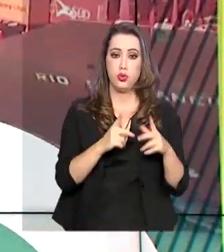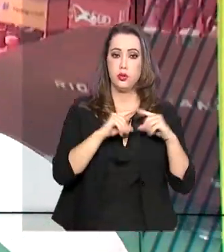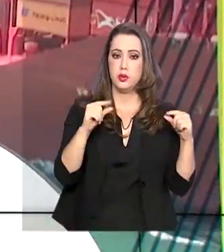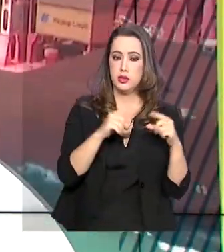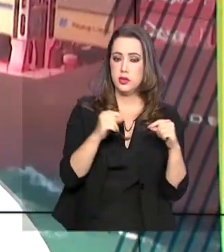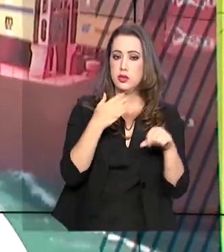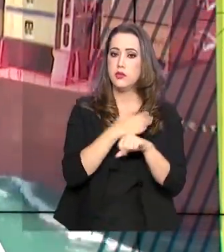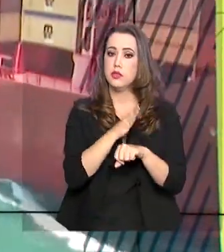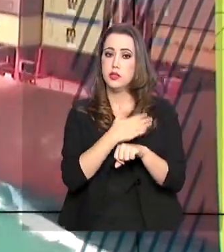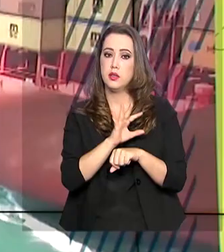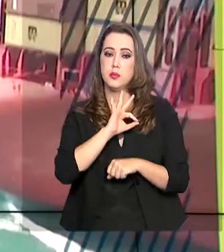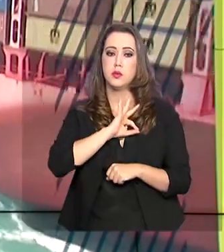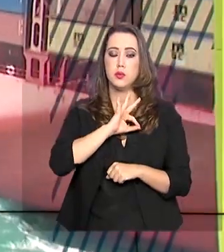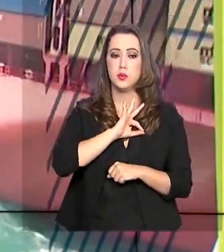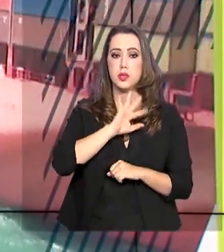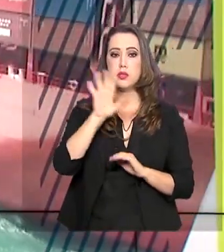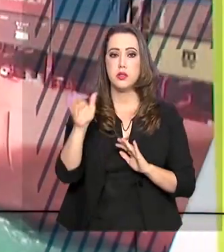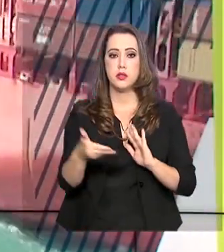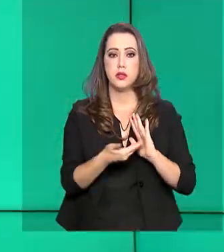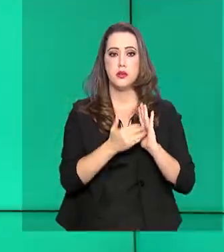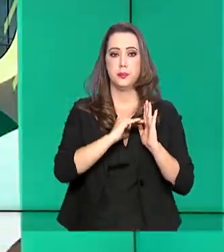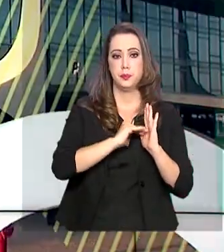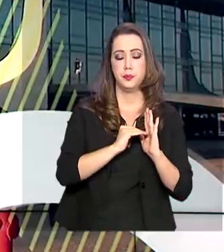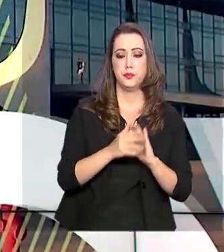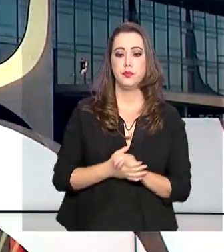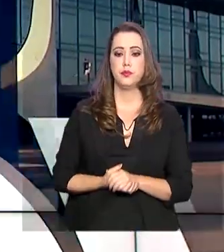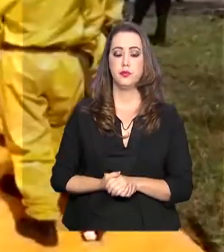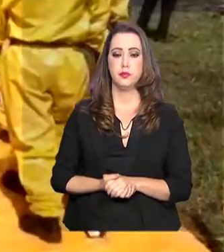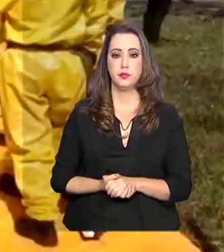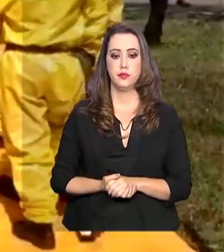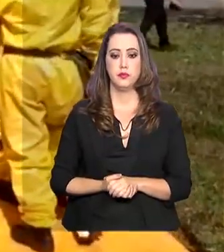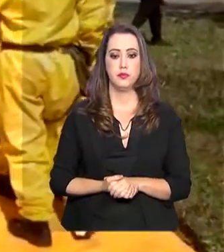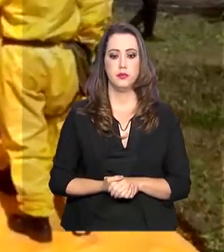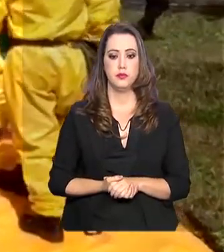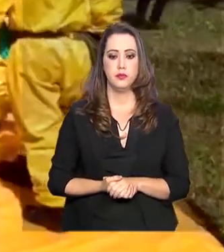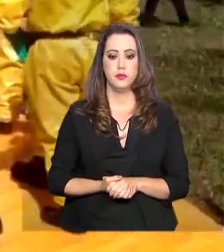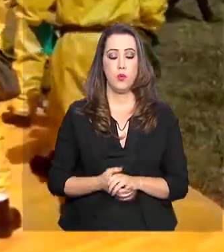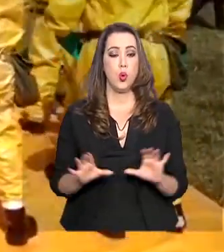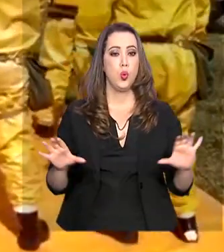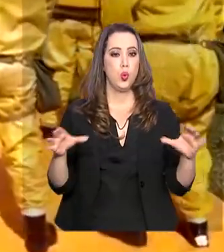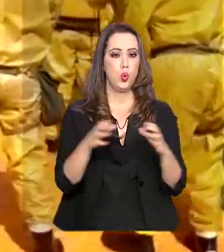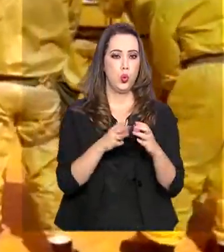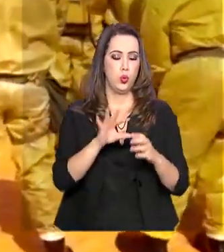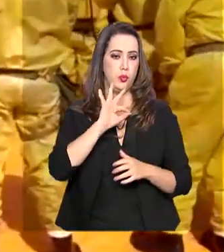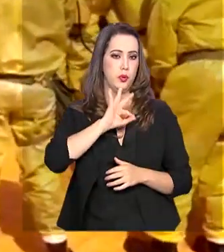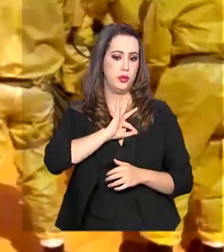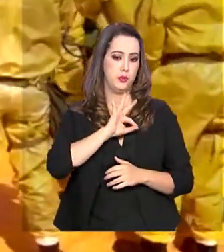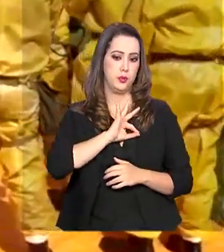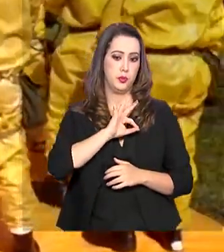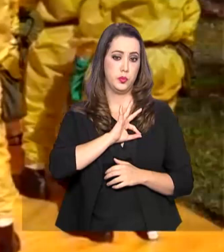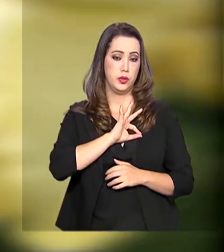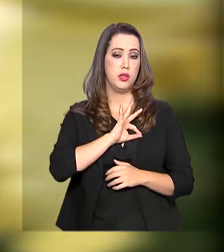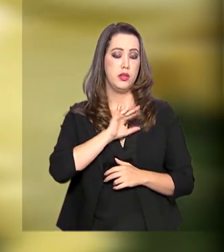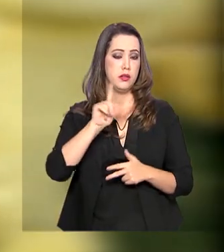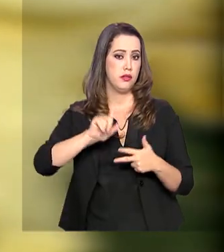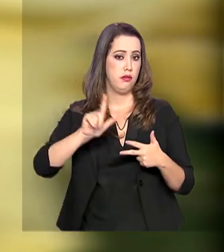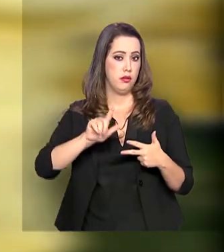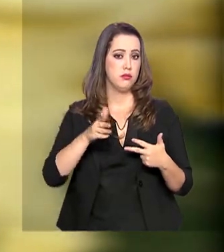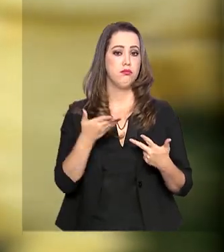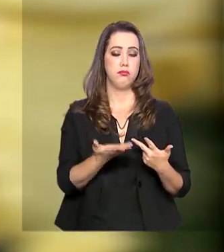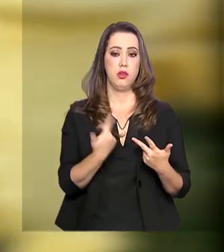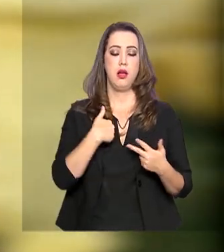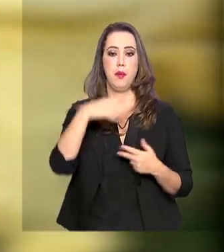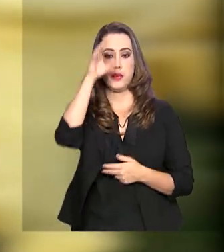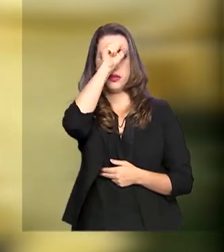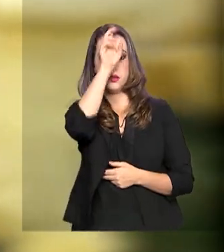treinamento de policiais da Câmara e do Senado. Os agentes da Polícia Legislativa aprenderam a forma correta de